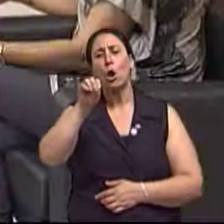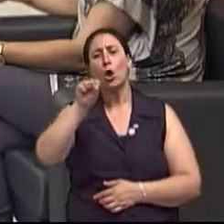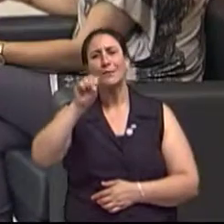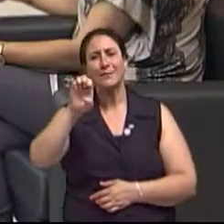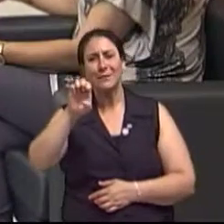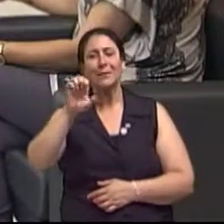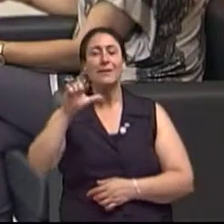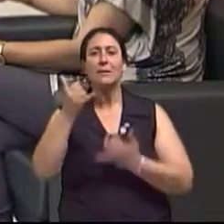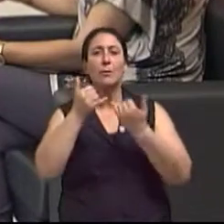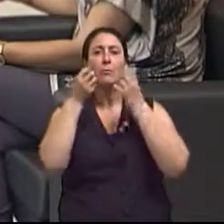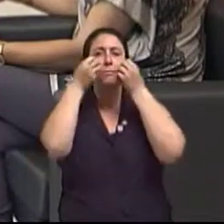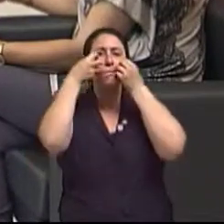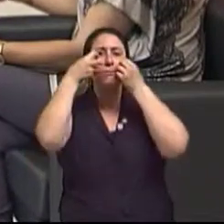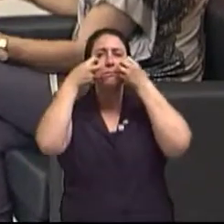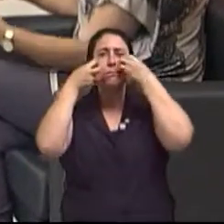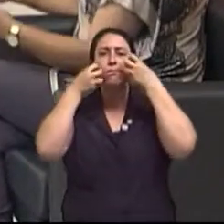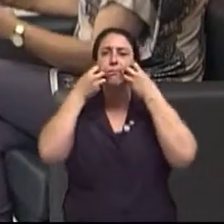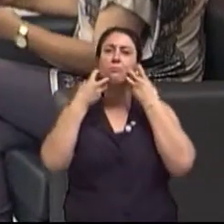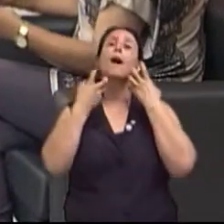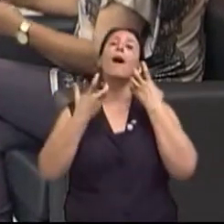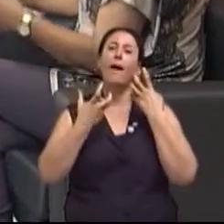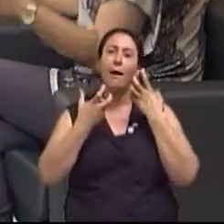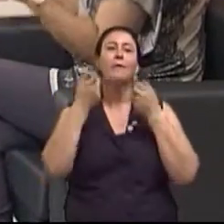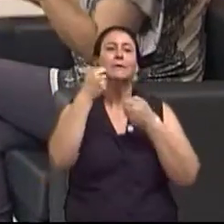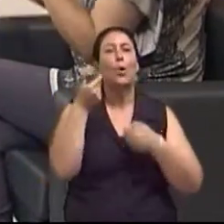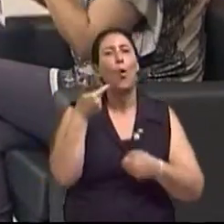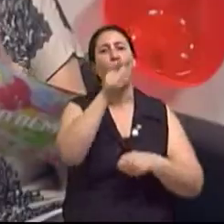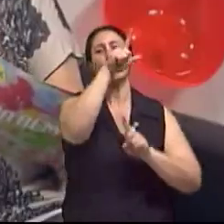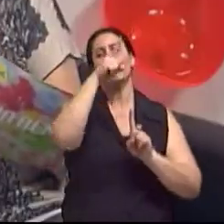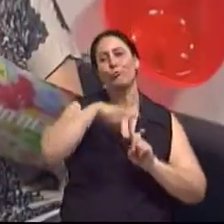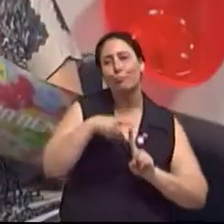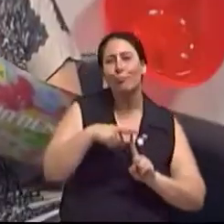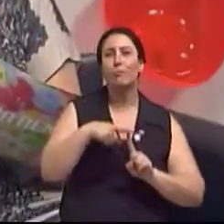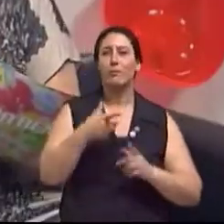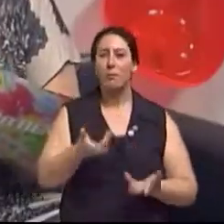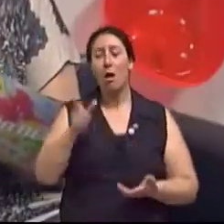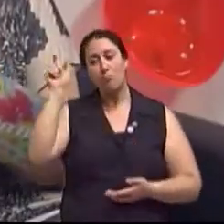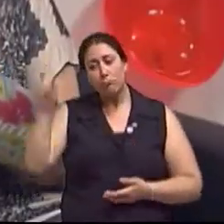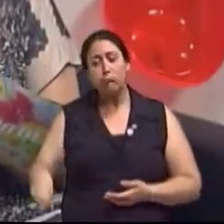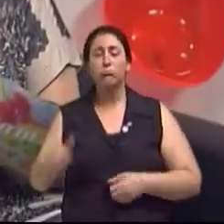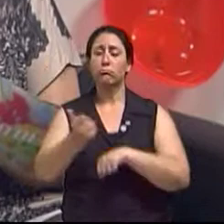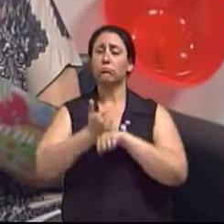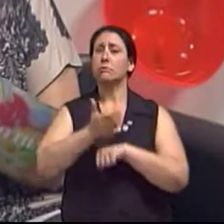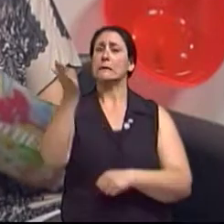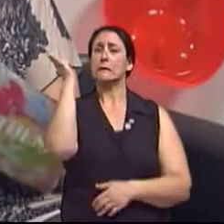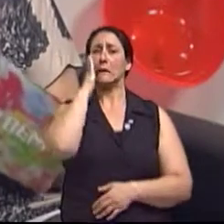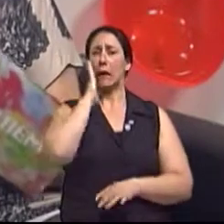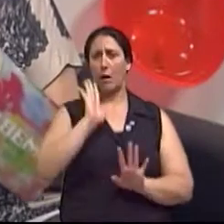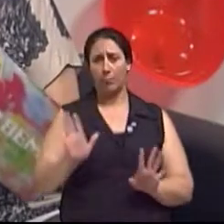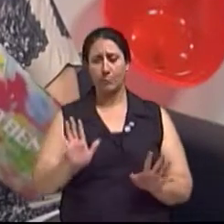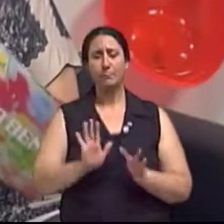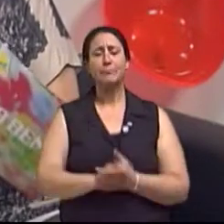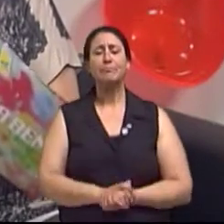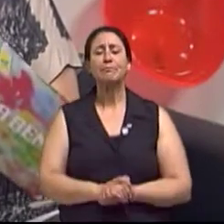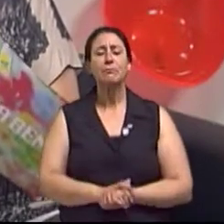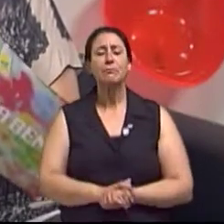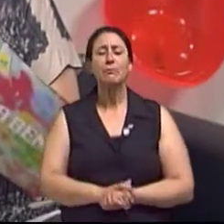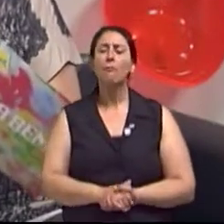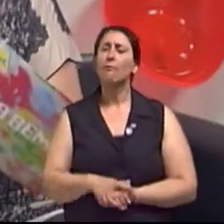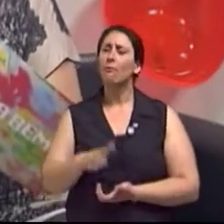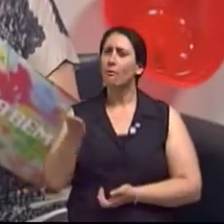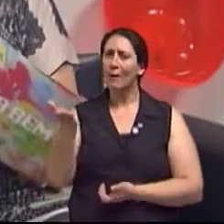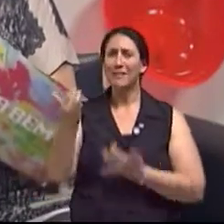alguma coisa, então utilizar algum outro tipo de procedimento. Doutora, eu vejo muitas pessoas também dizerem assim, esse meu